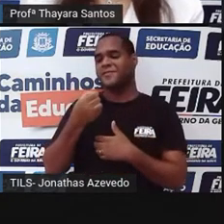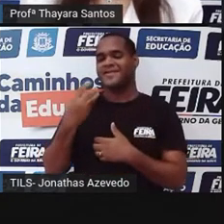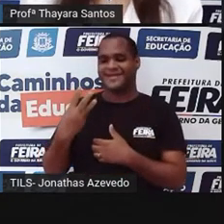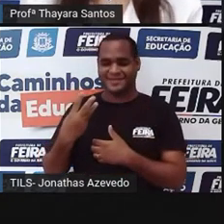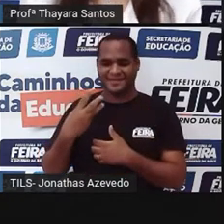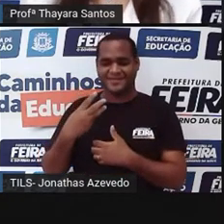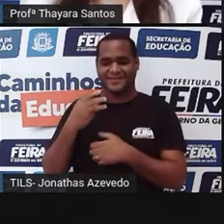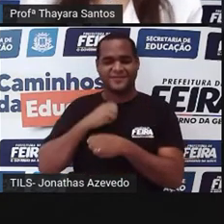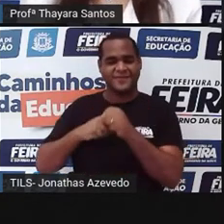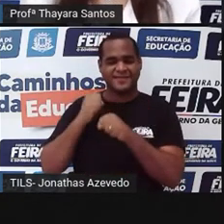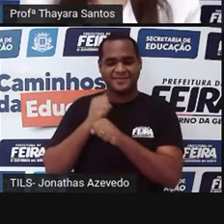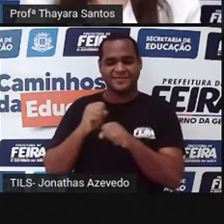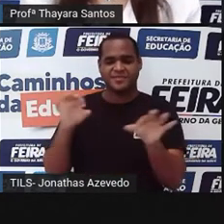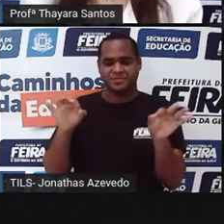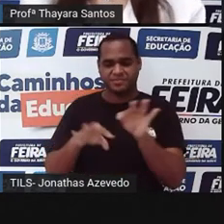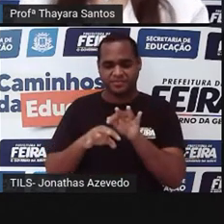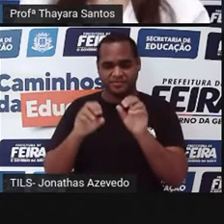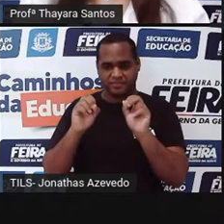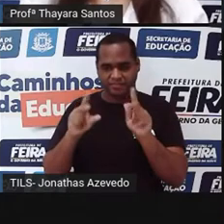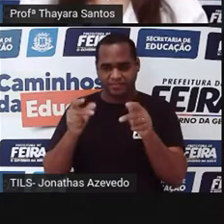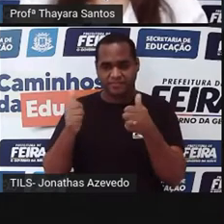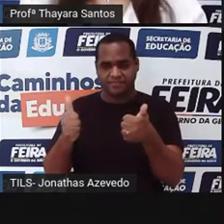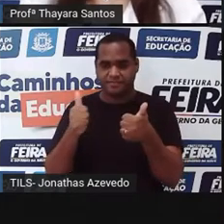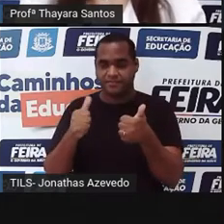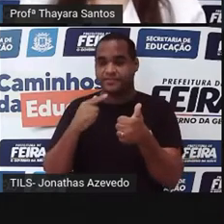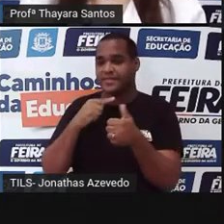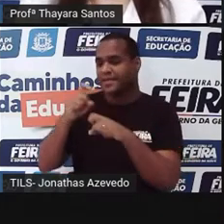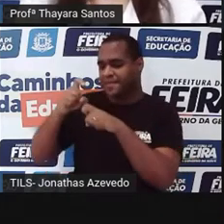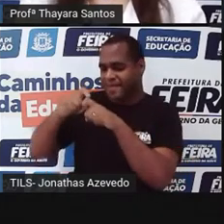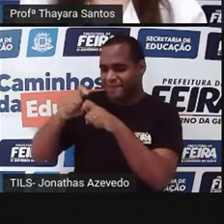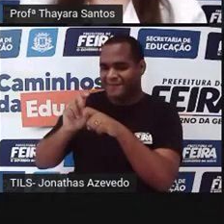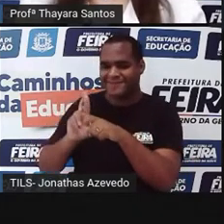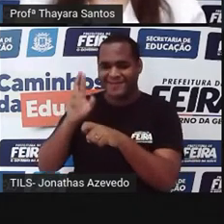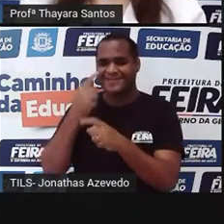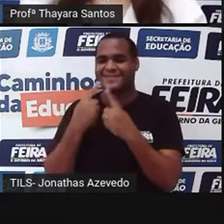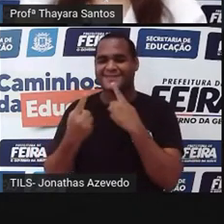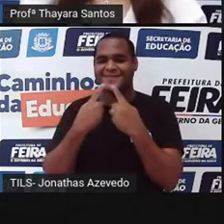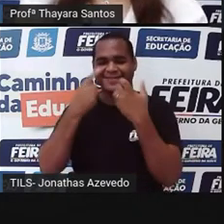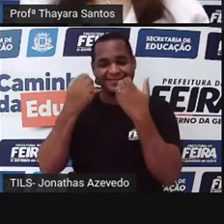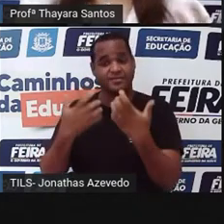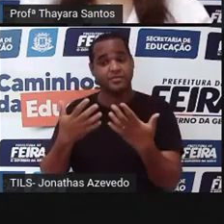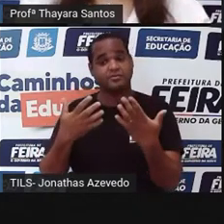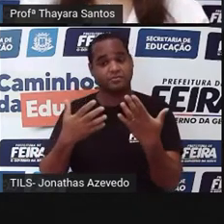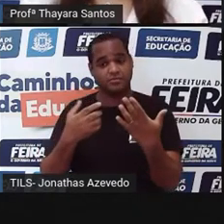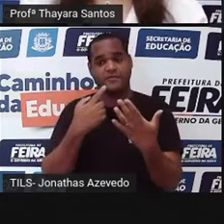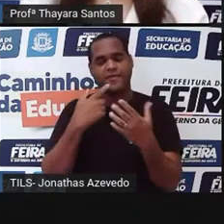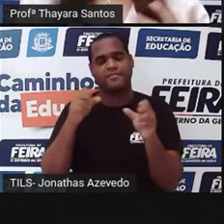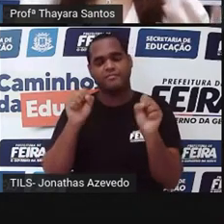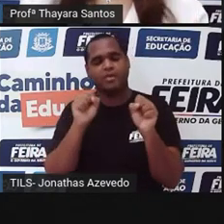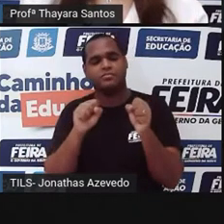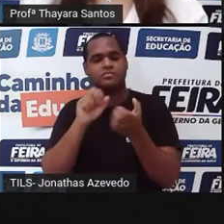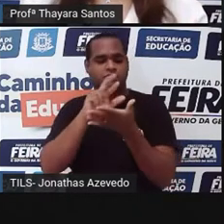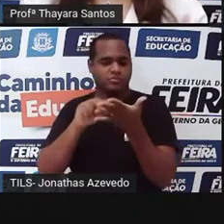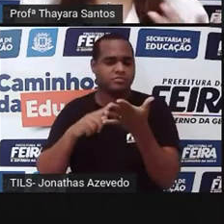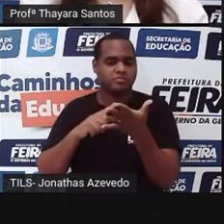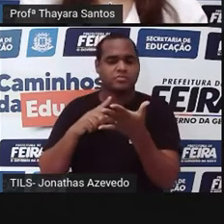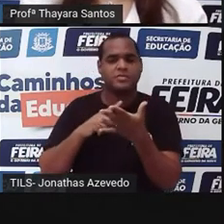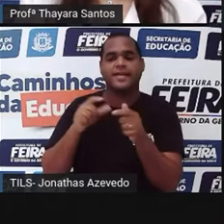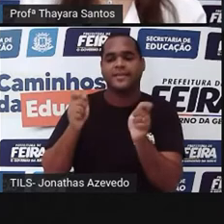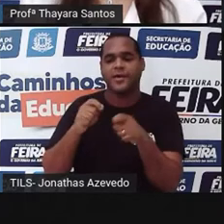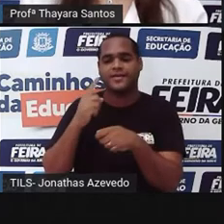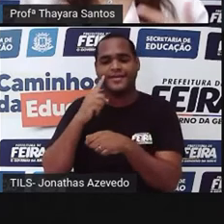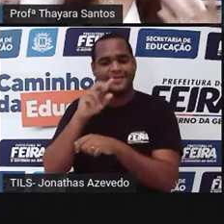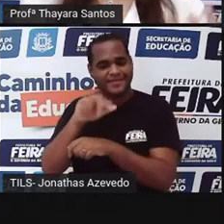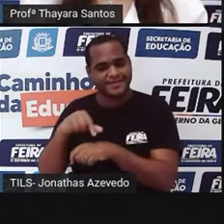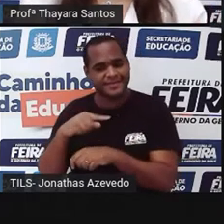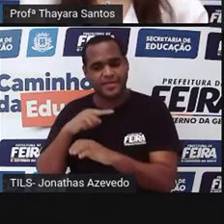foi do ano que terminou o projeto Genoma Humano. A doutora que deu uma entrevista aí no final falou, né, da possibilidade de, através dessas células-tronco,